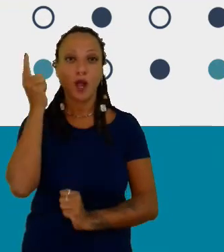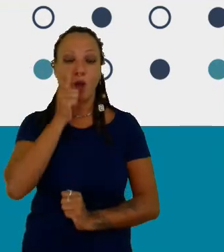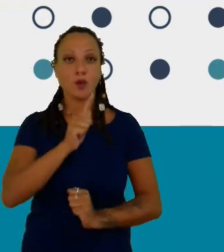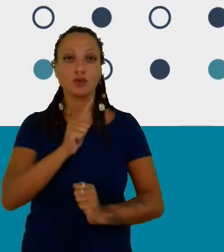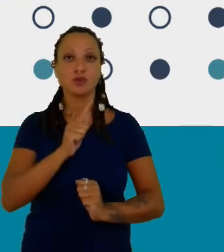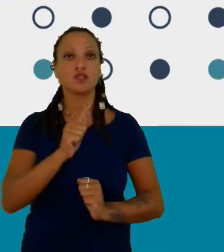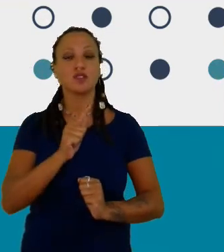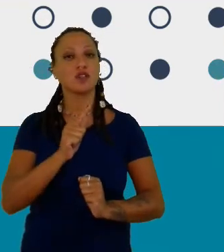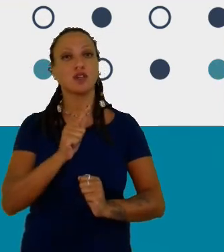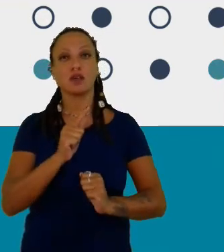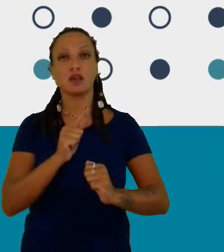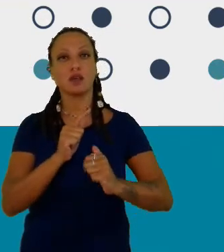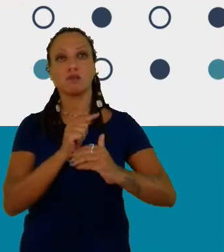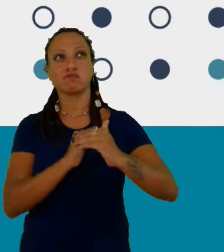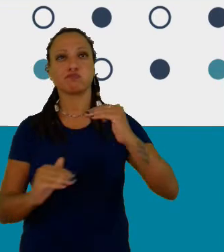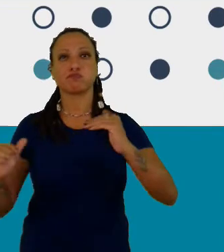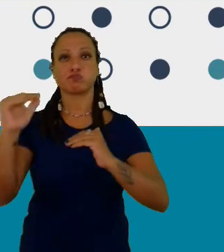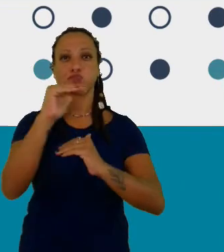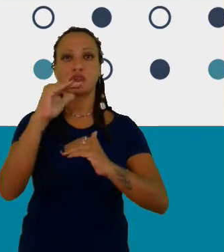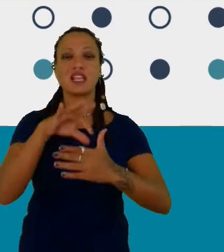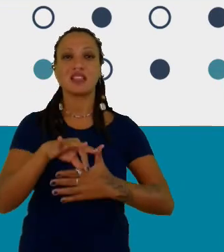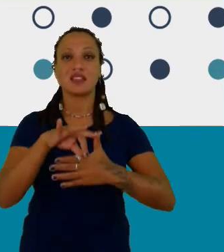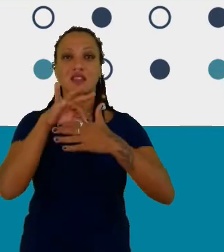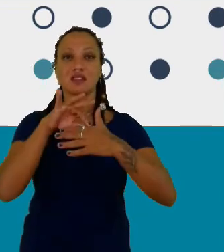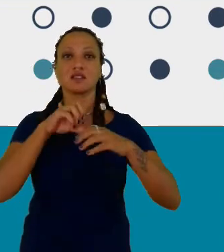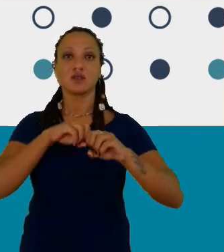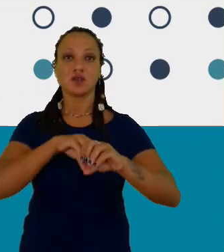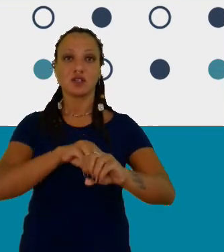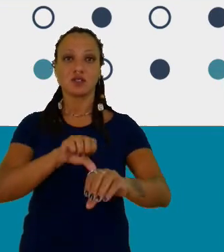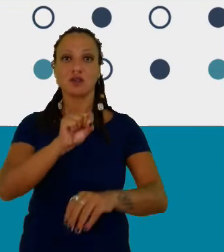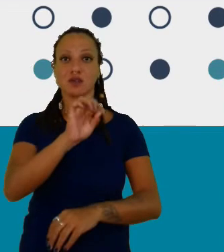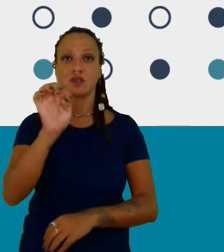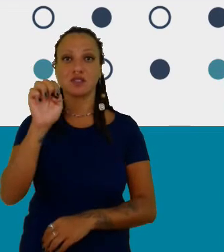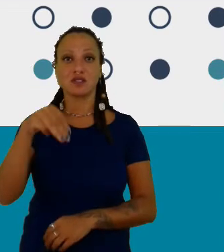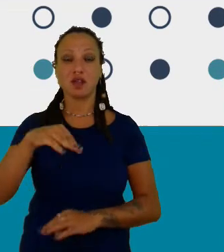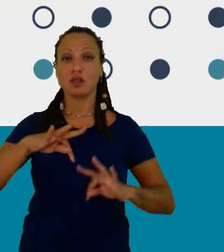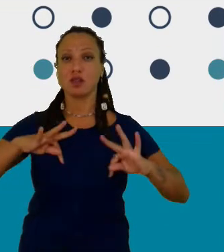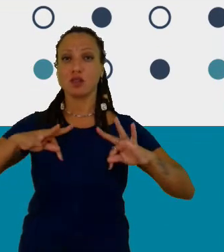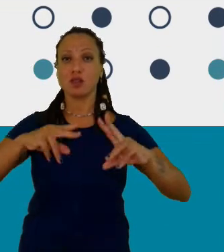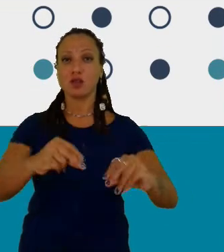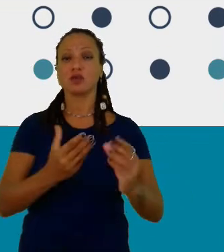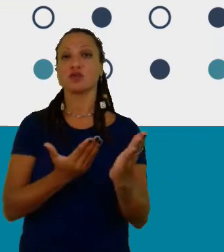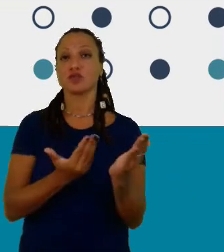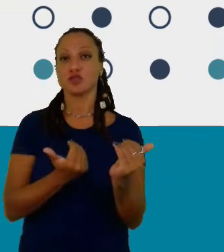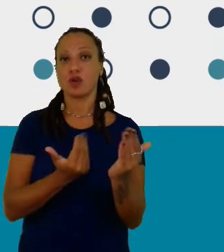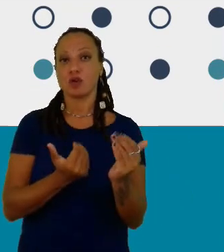liderança mundial em educação STEM para todos os jovens do Reino Unido. Próximo slide.